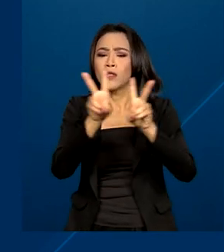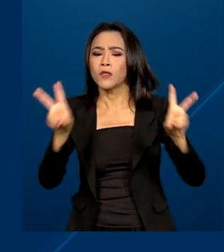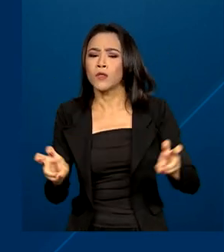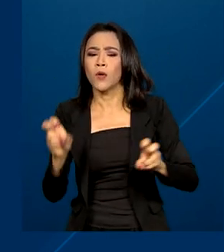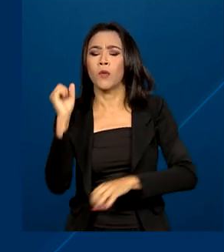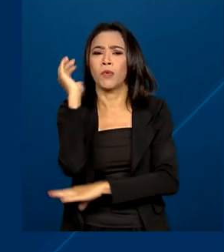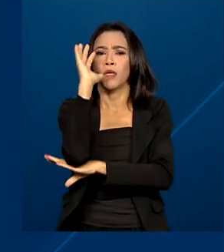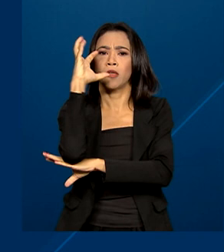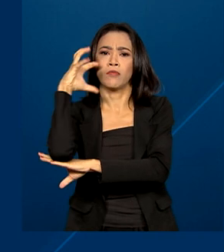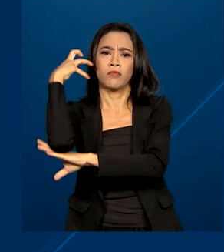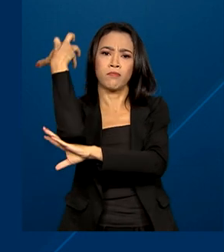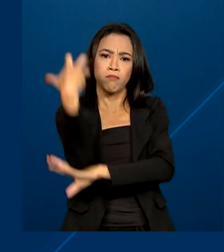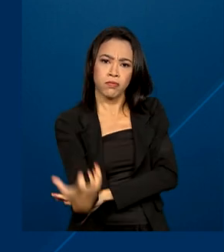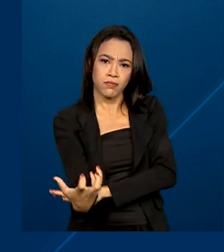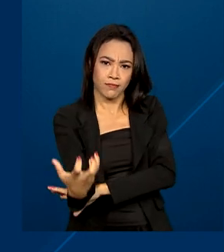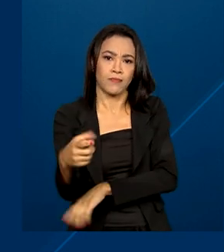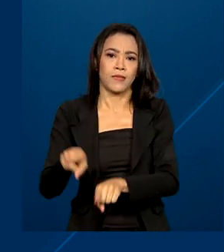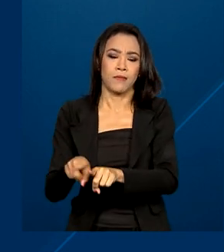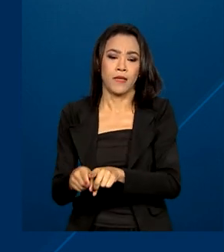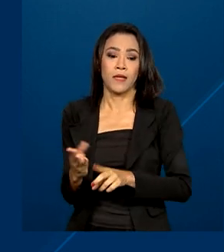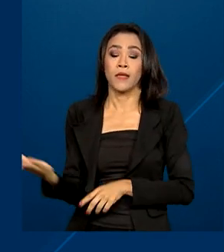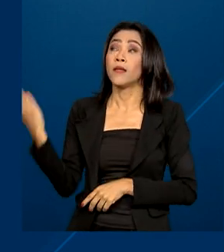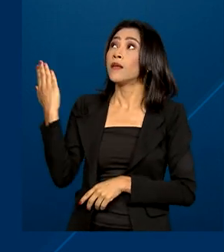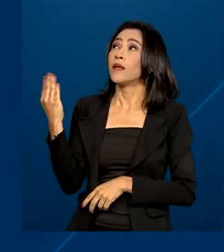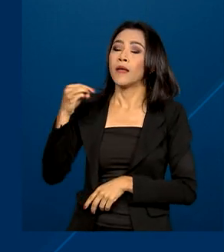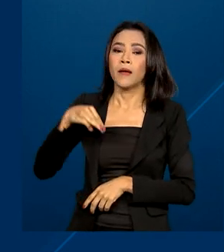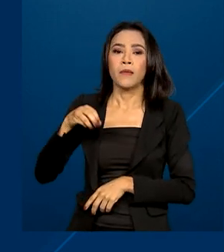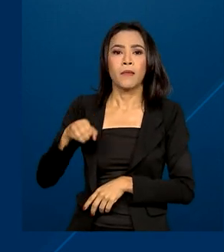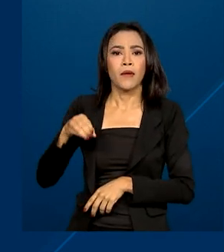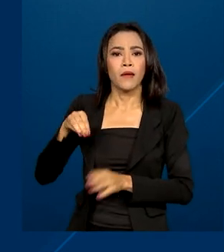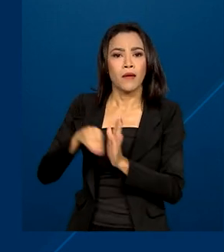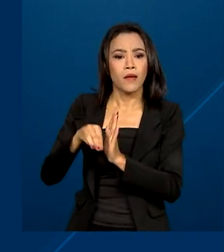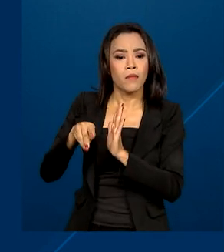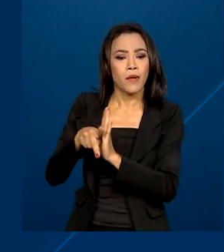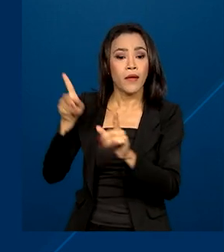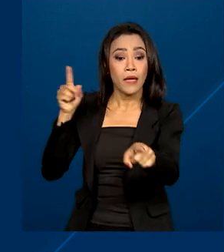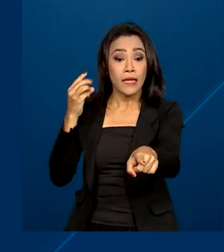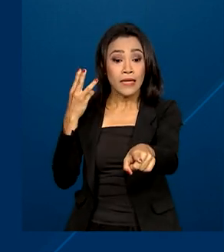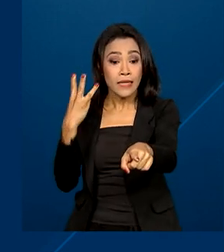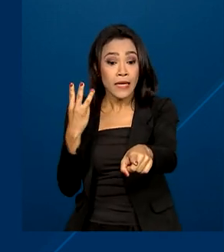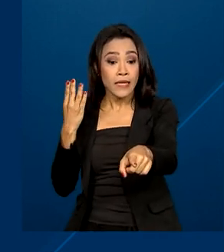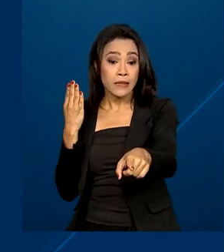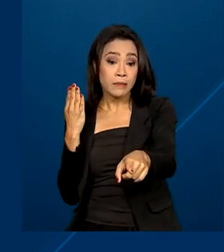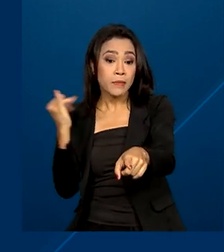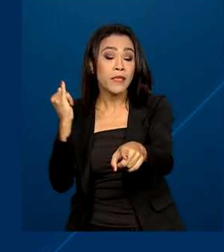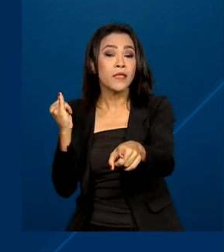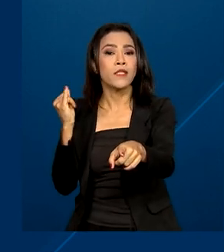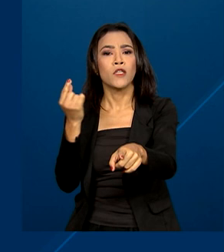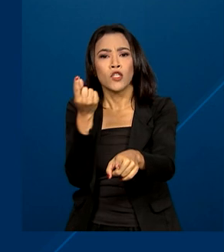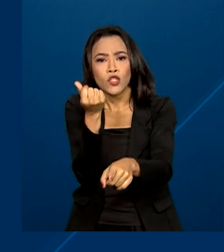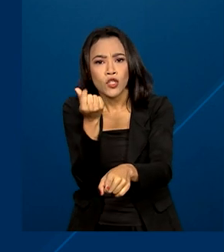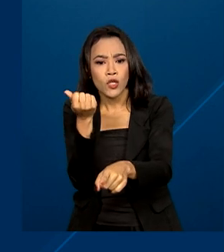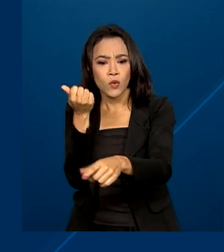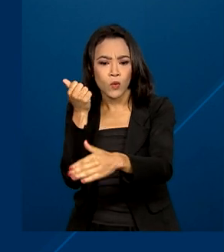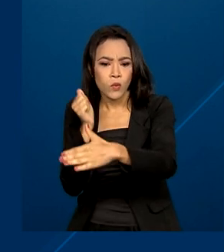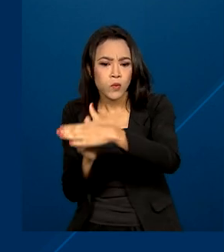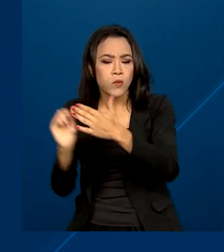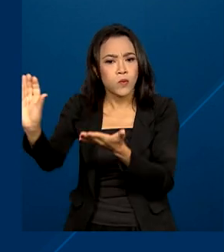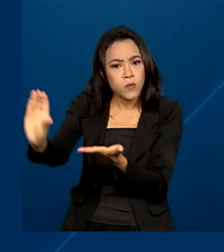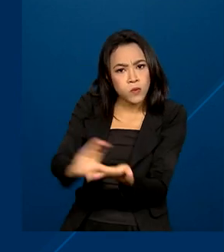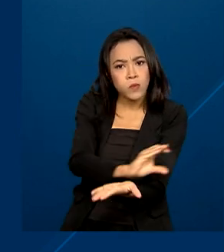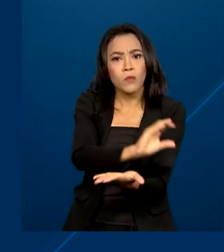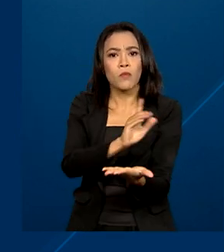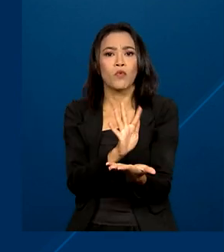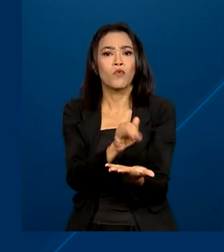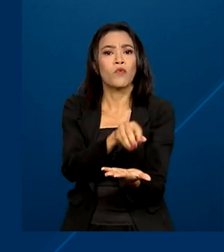Decreto que viabiliza a utilização de mais de R$ bilhões em doações internacionais do Fundo